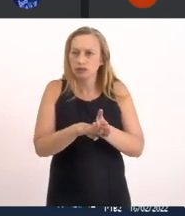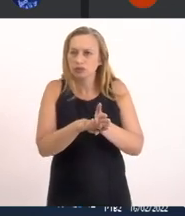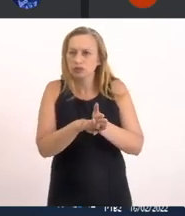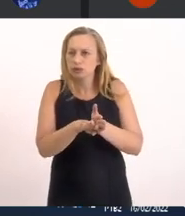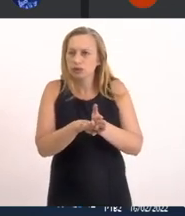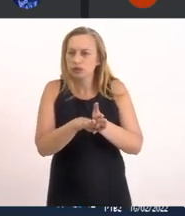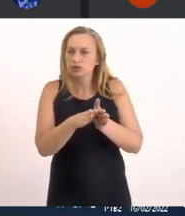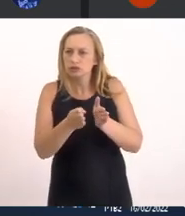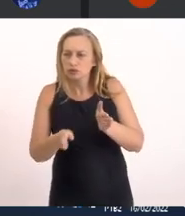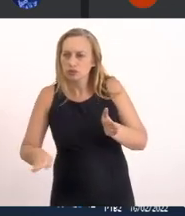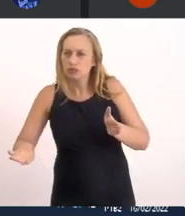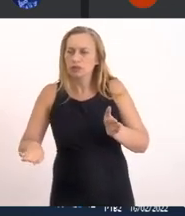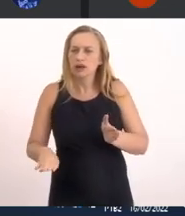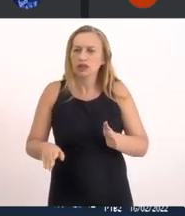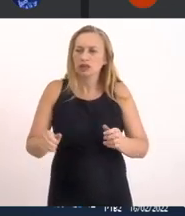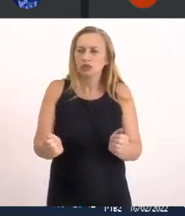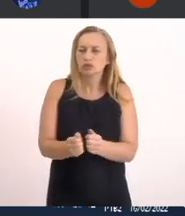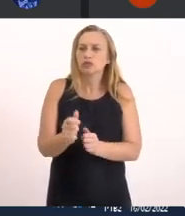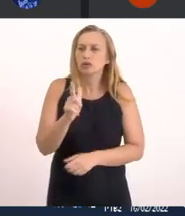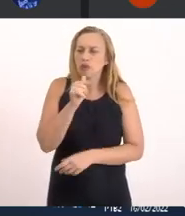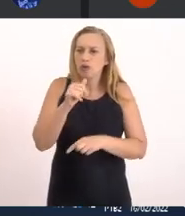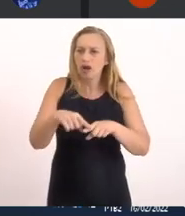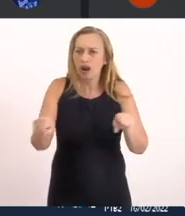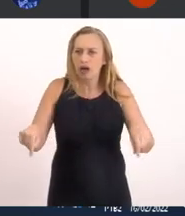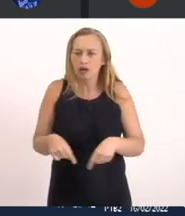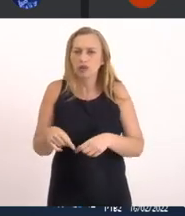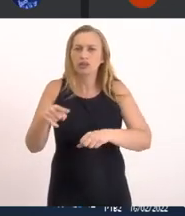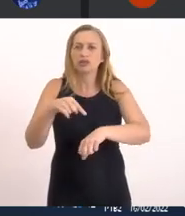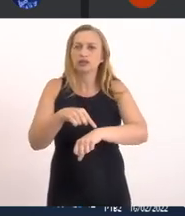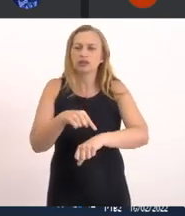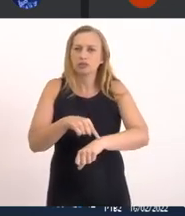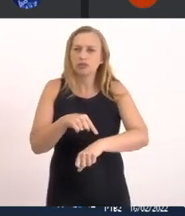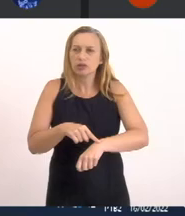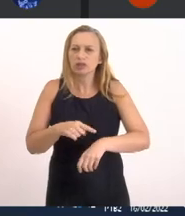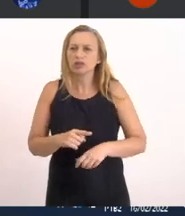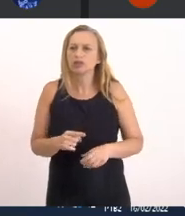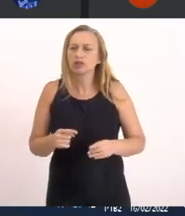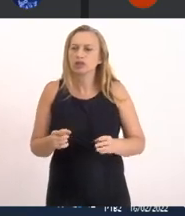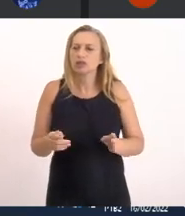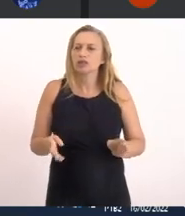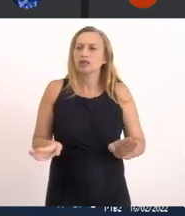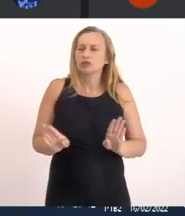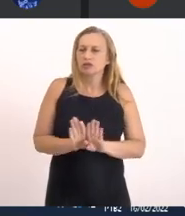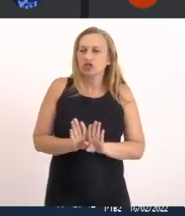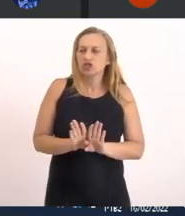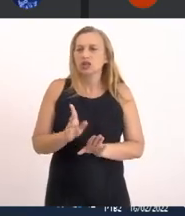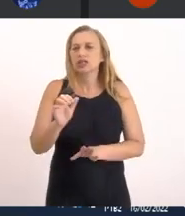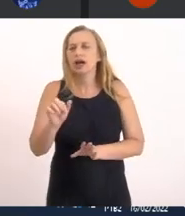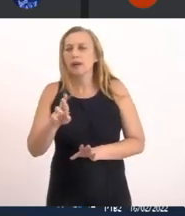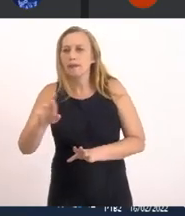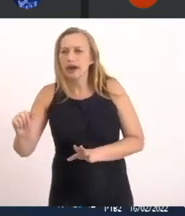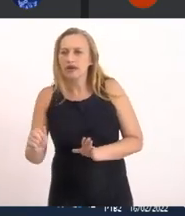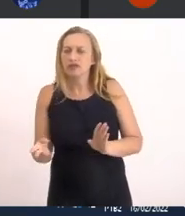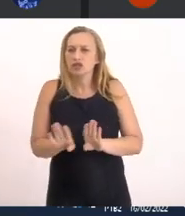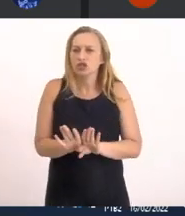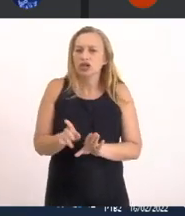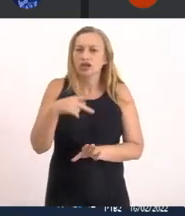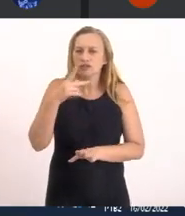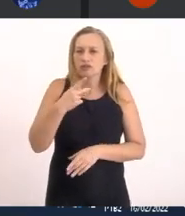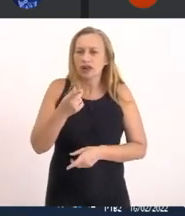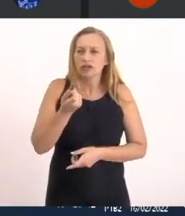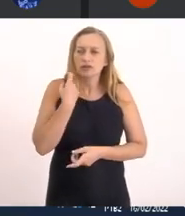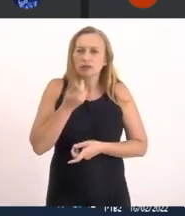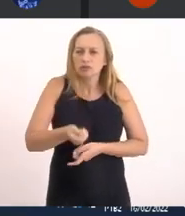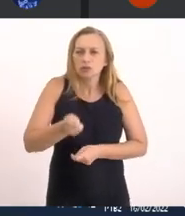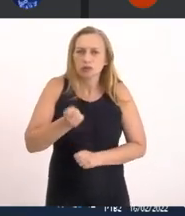Lagoa Nesse momento Na descrição Dele A lagoa Está fechada A barra Fechada E ele diz Que os pescadores A